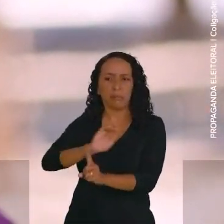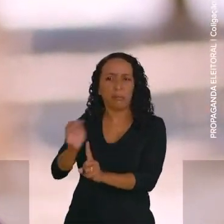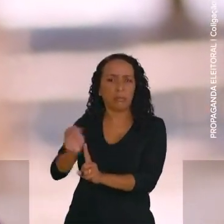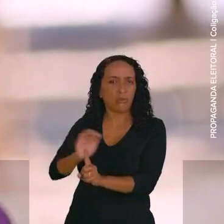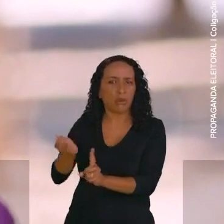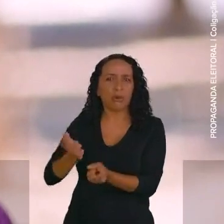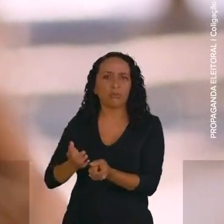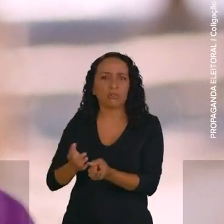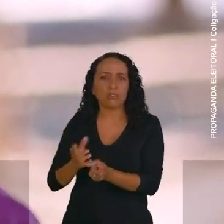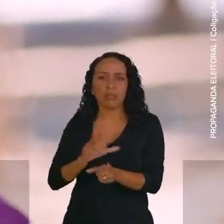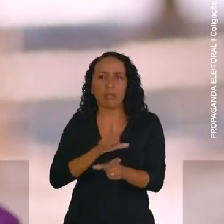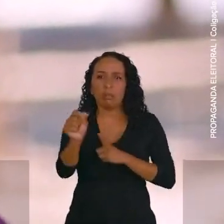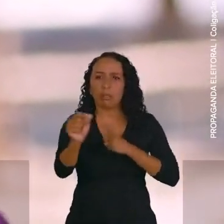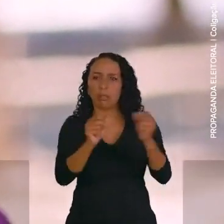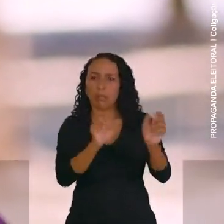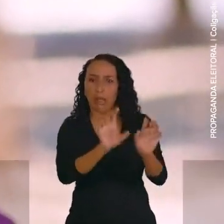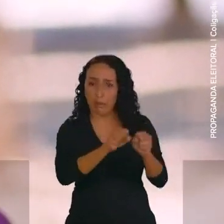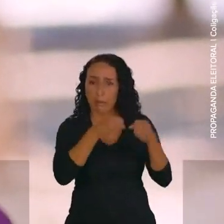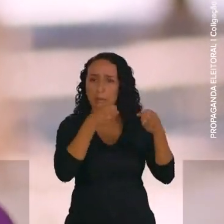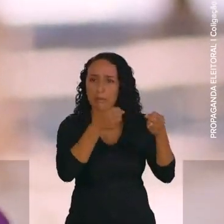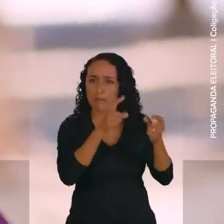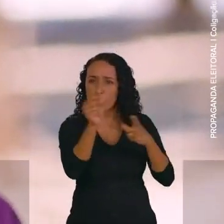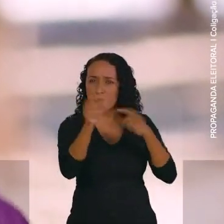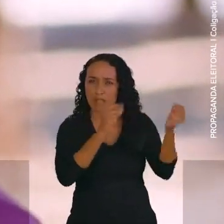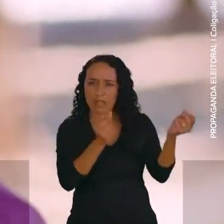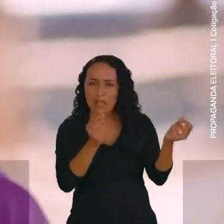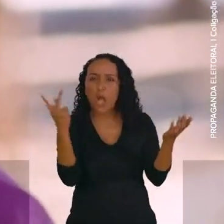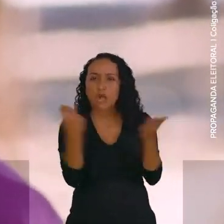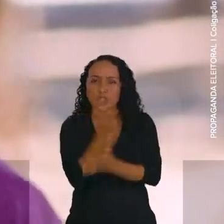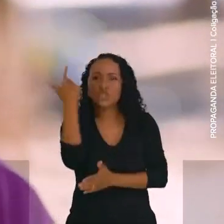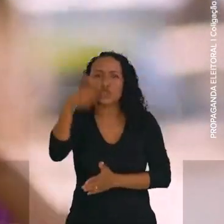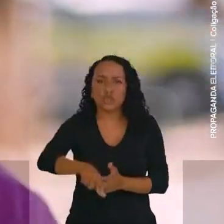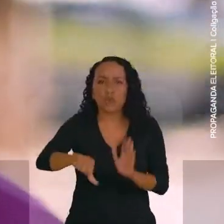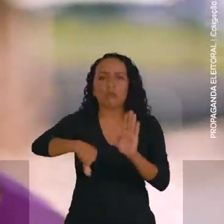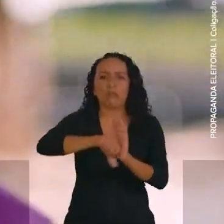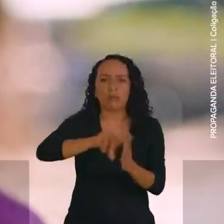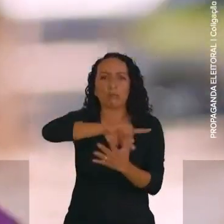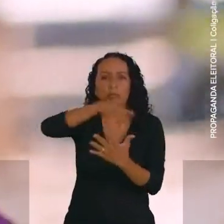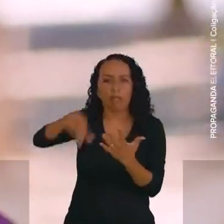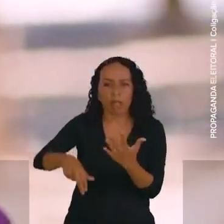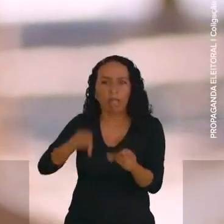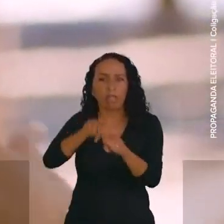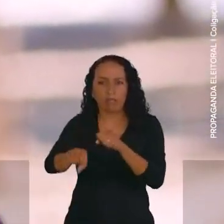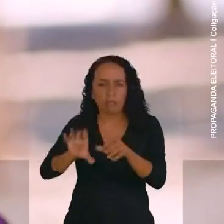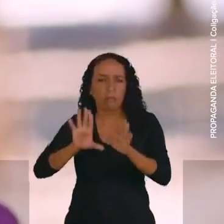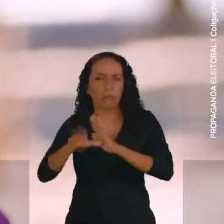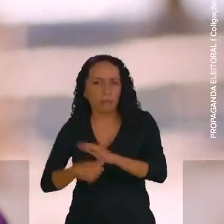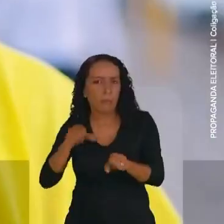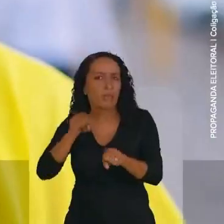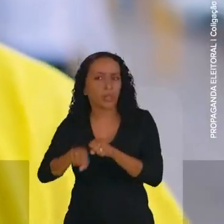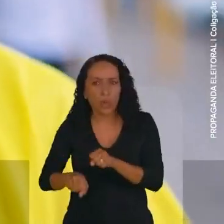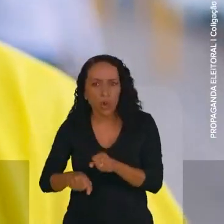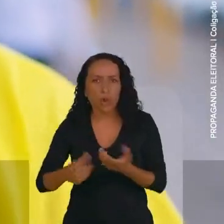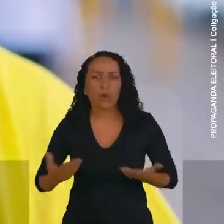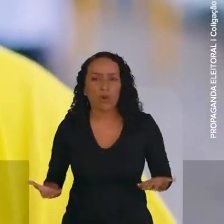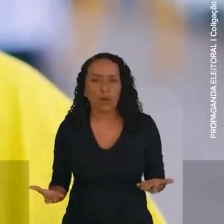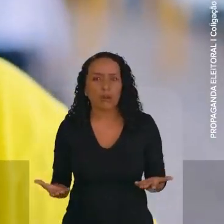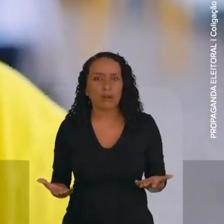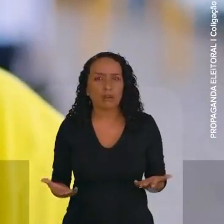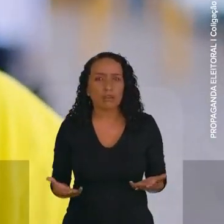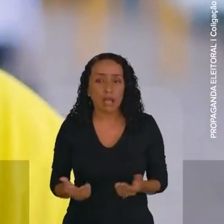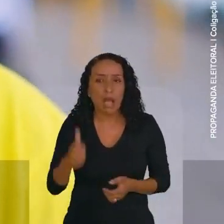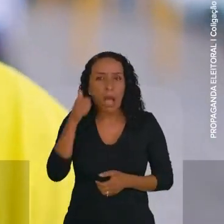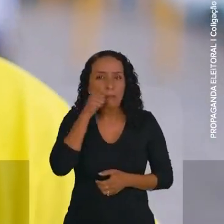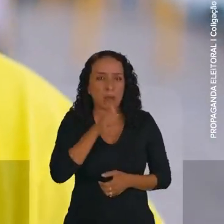pedófilos, que saíram aí na saidinha, cometeram mais crimes, estupraram, mataram, roubaram. Pode lembrar a Suzana